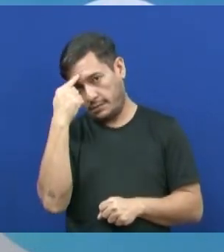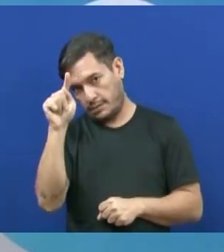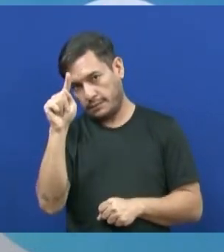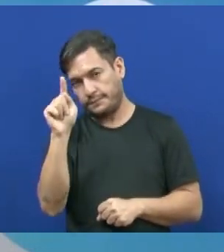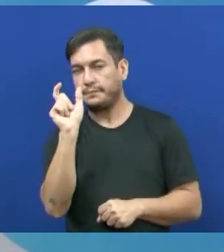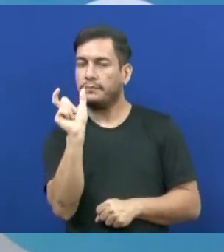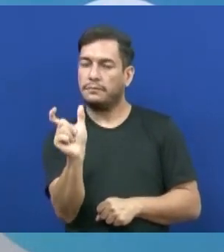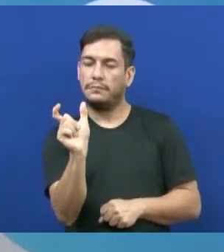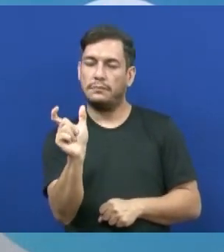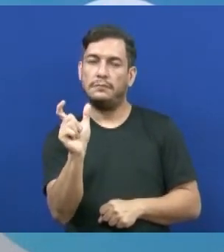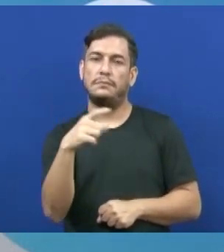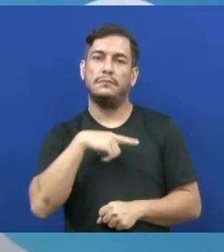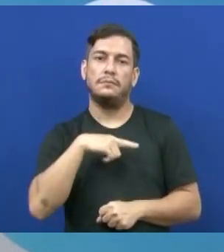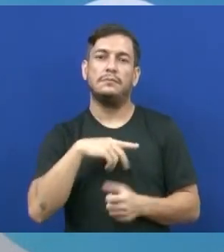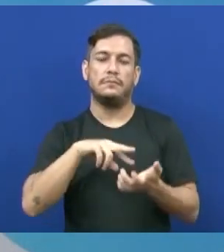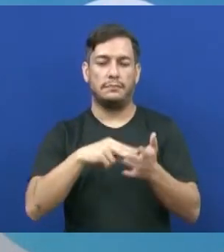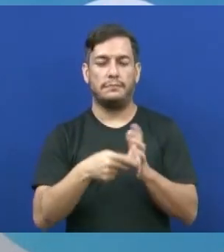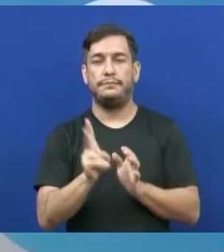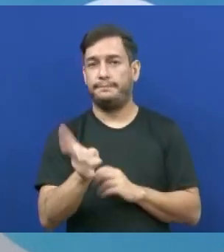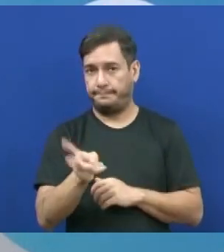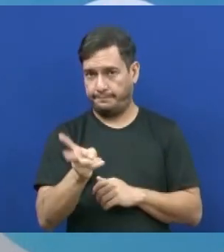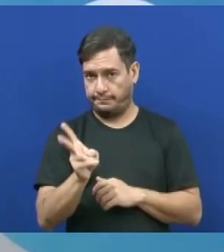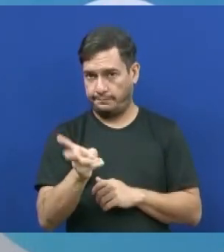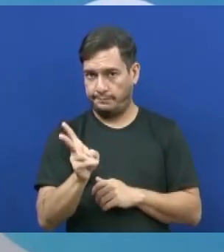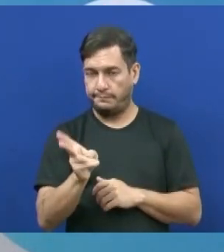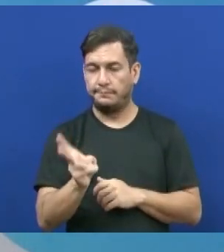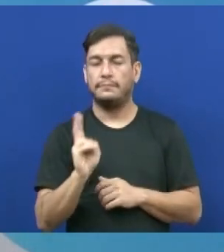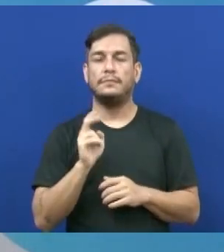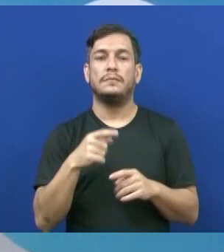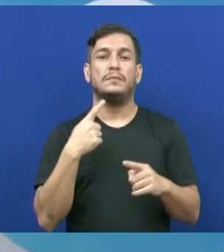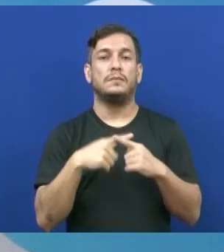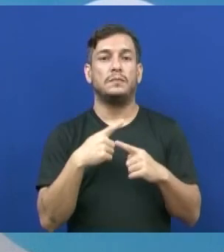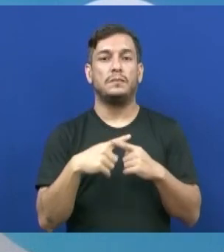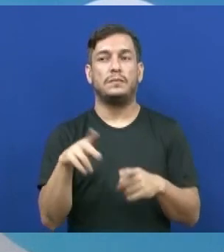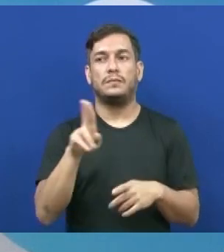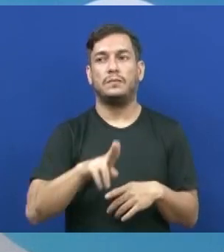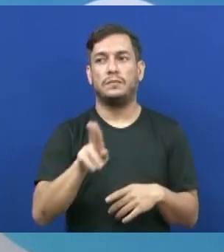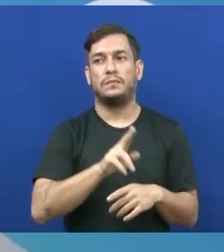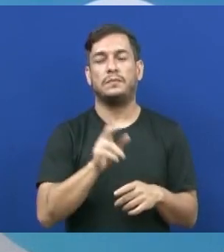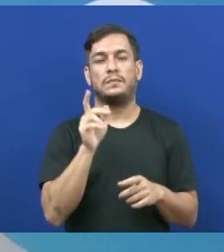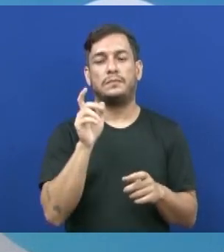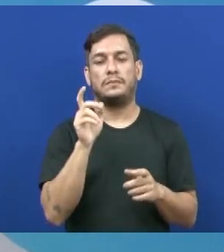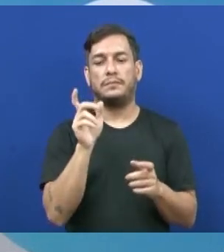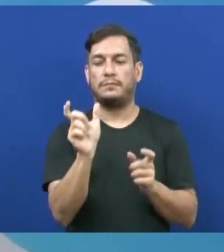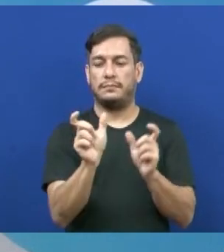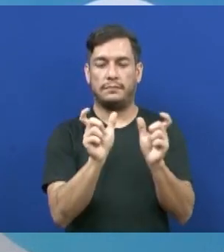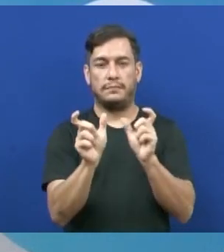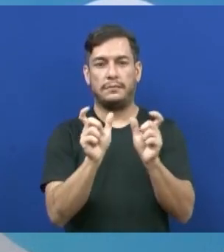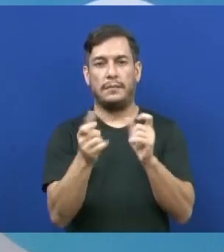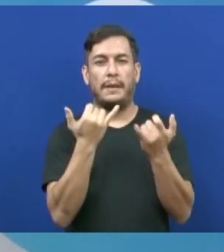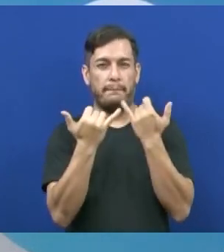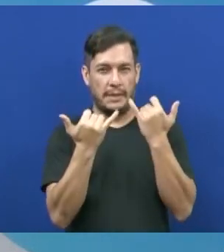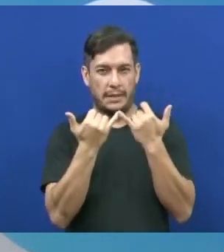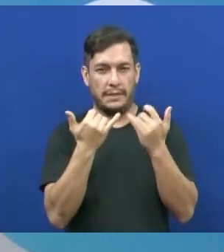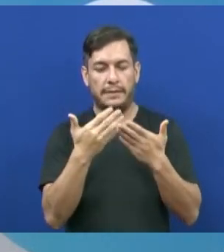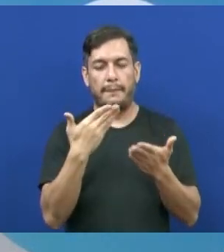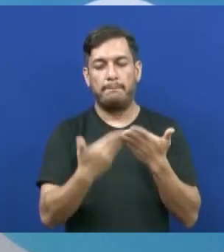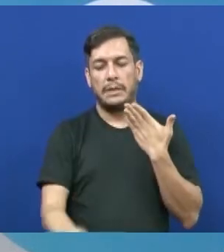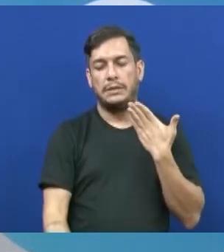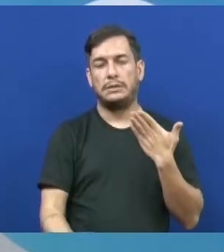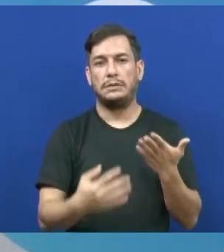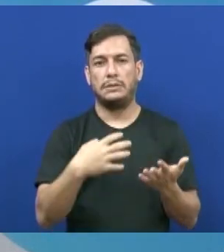palavra que venha a ter o mesmo significado que ela, porque utilizar palavras que são próximas, a gente acaba perdendo um pouco do